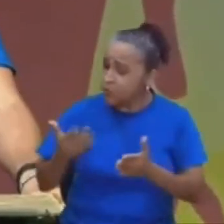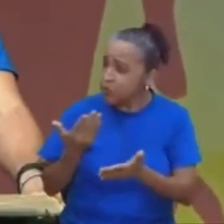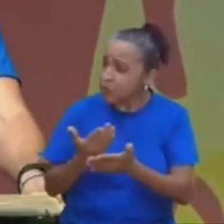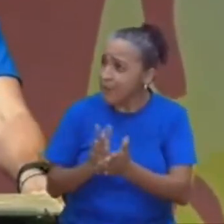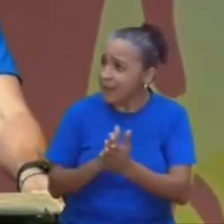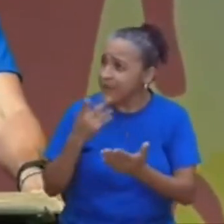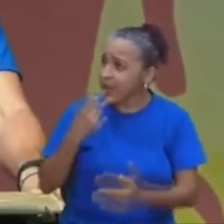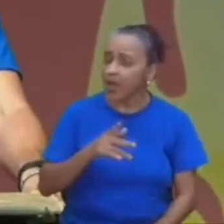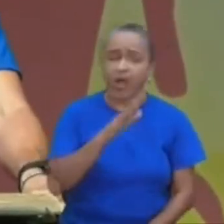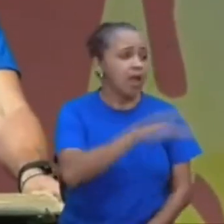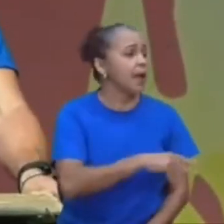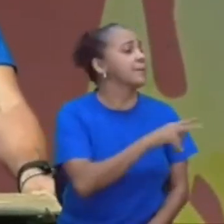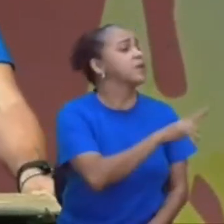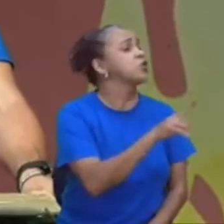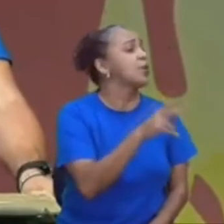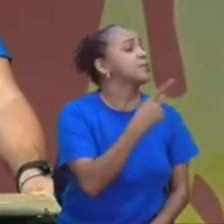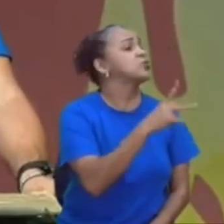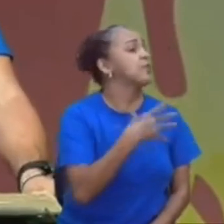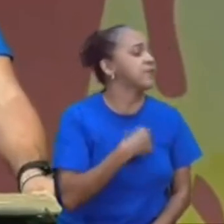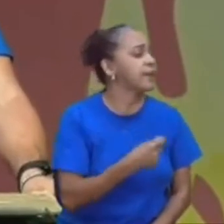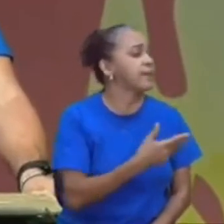me dê o nome da sua filha, que eu quero dar um estapa nela,